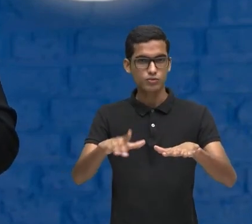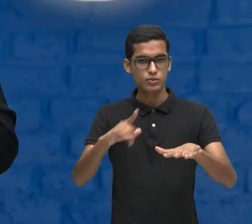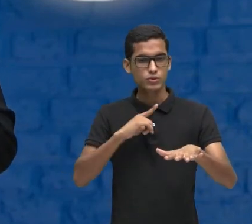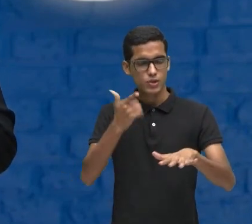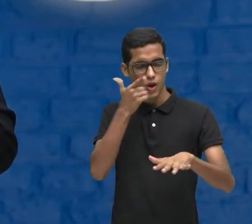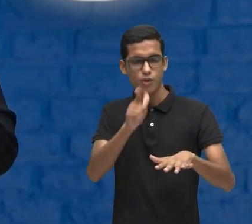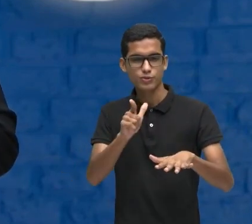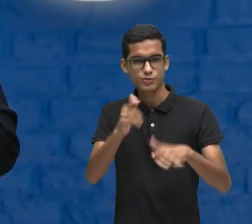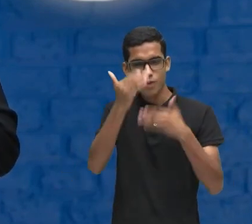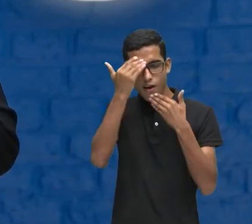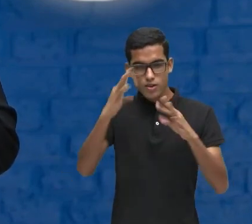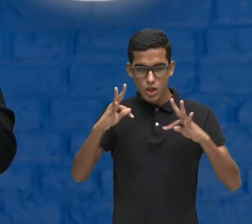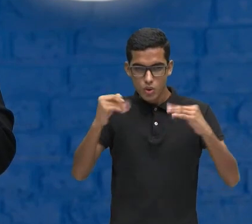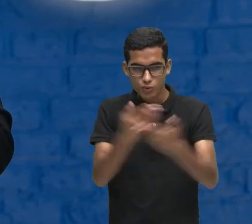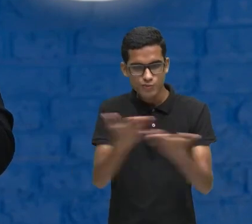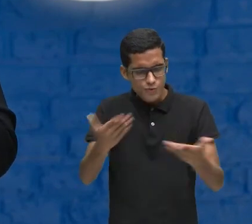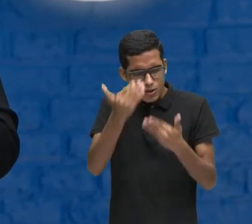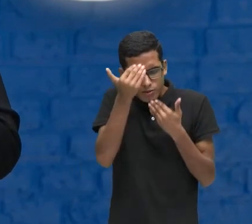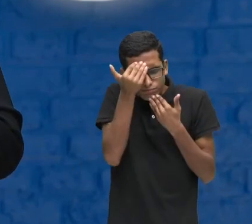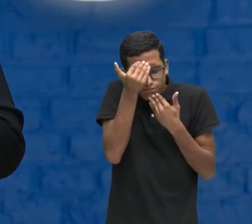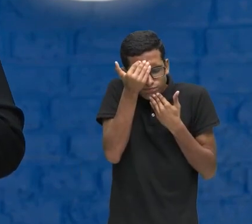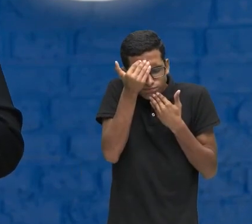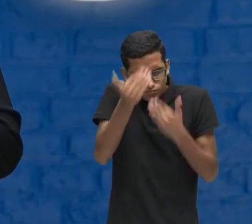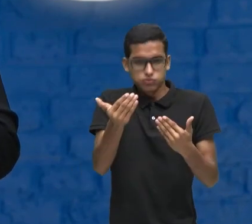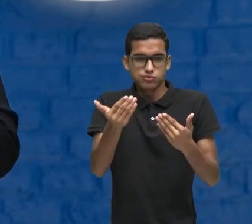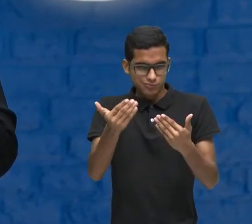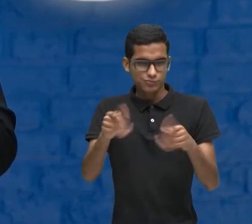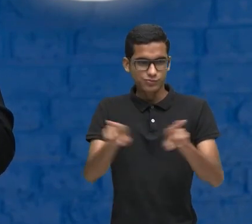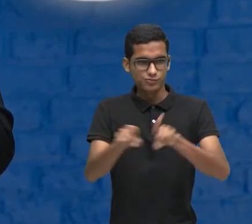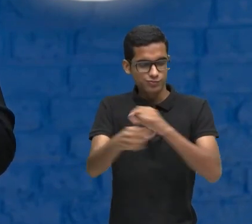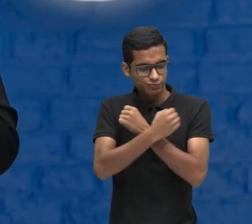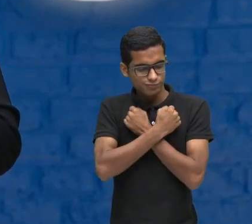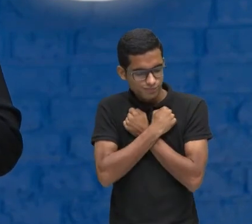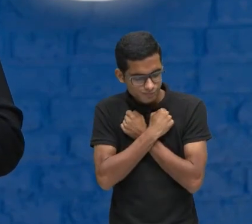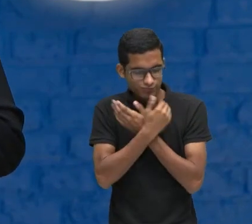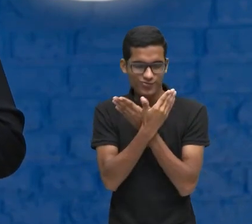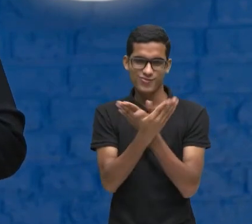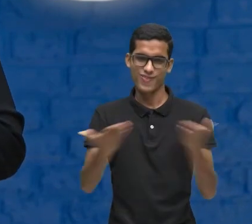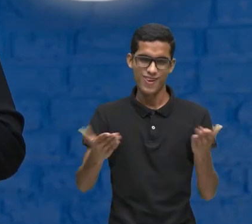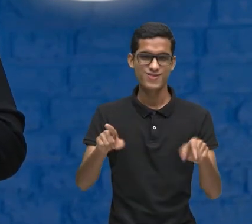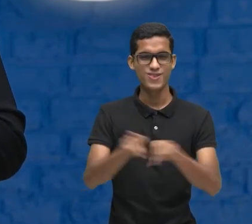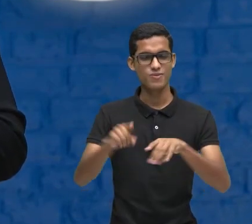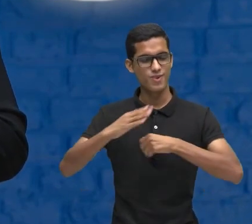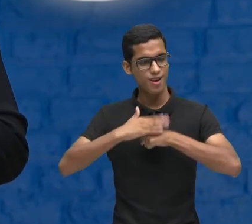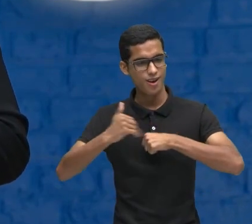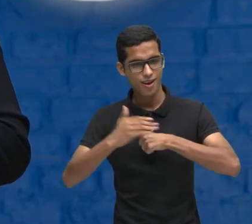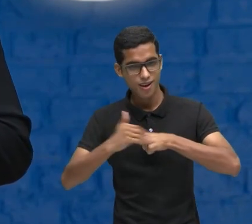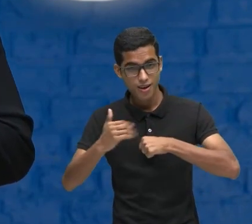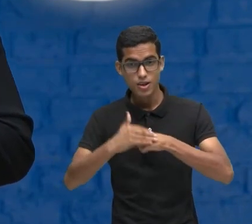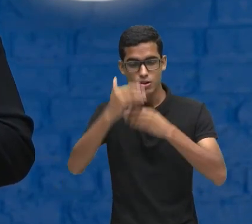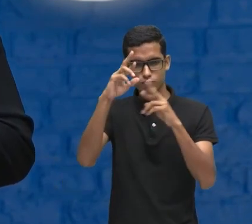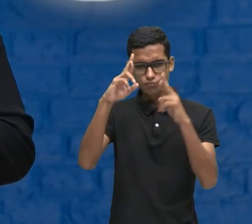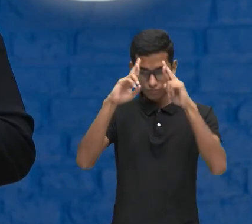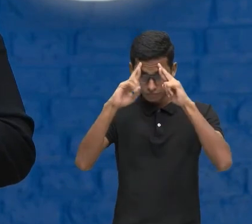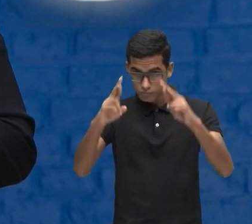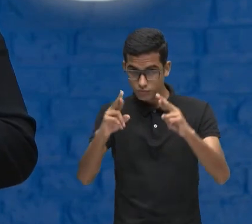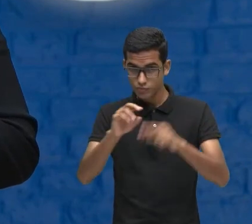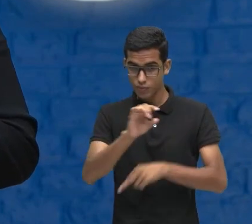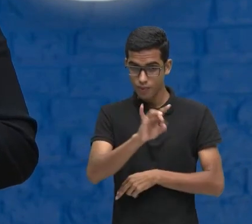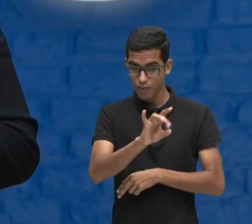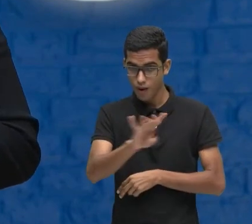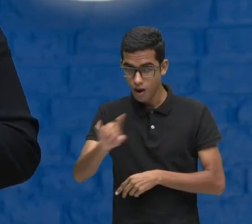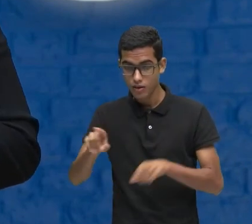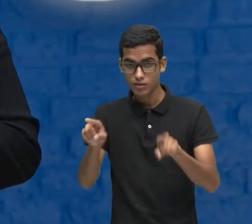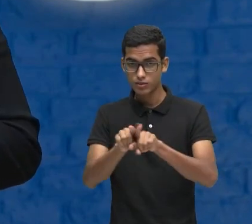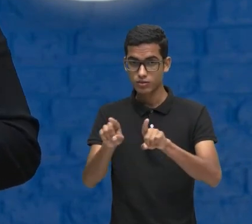nosso muito obrigada O nosso sincero abraço O nosso sincero carinho Respeito Respeito E